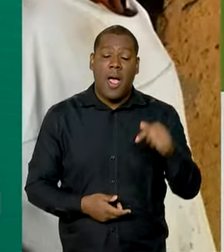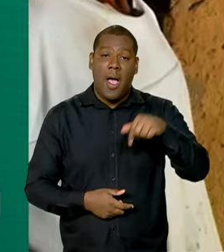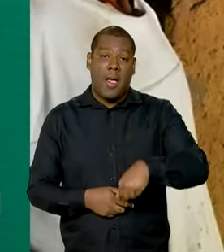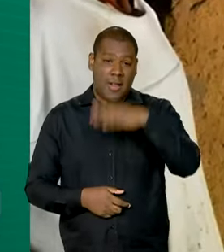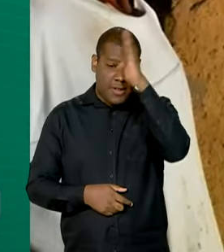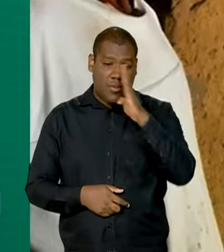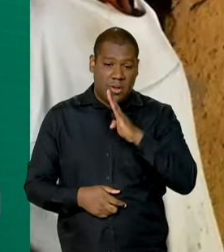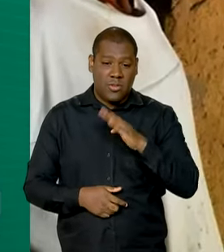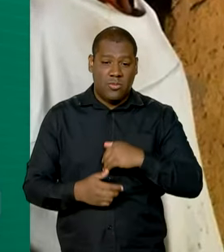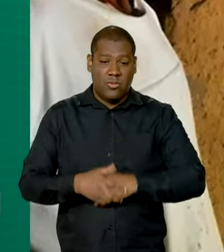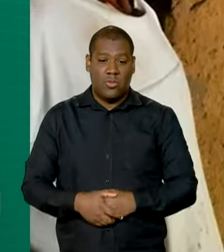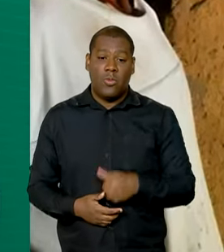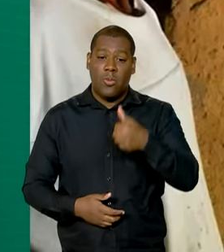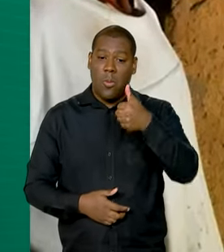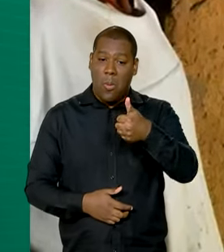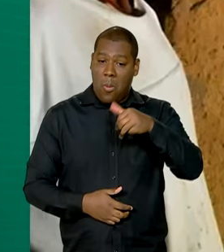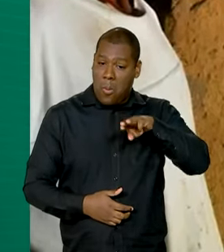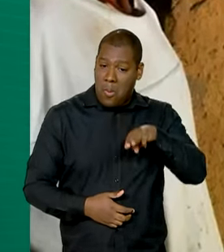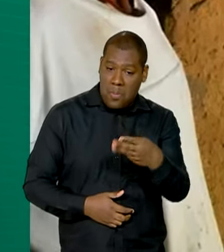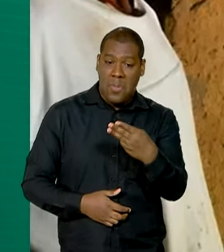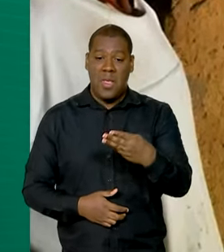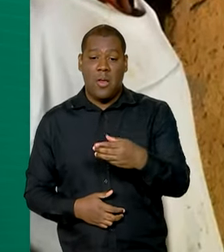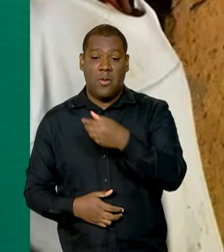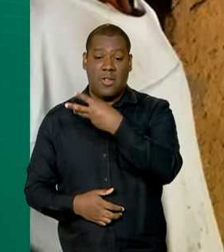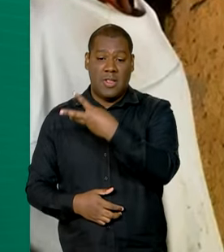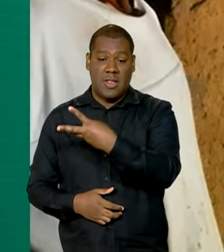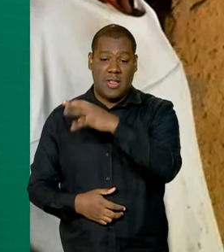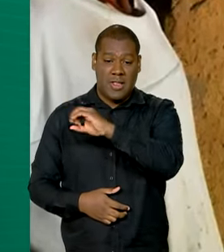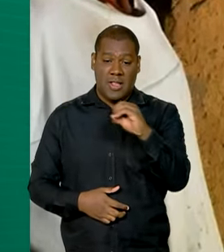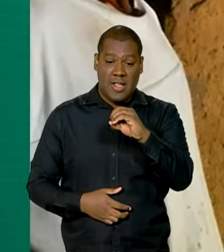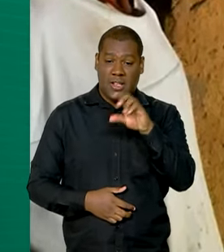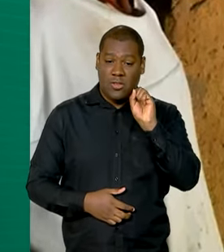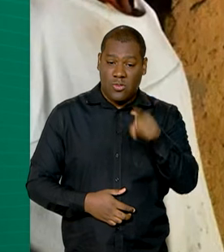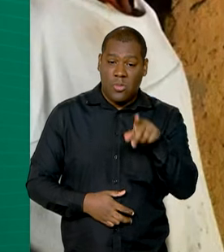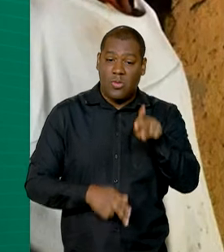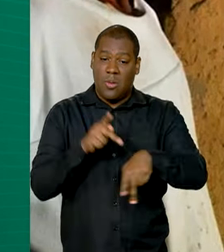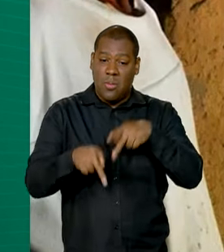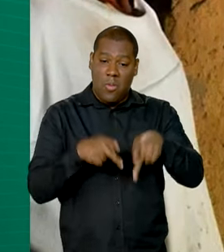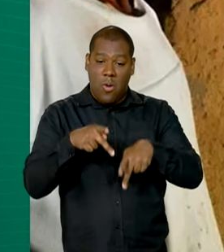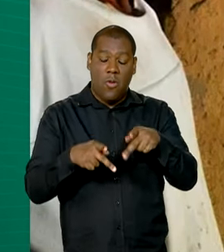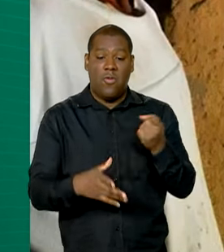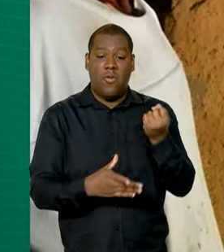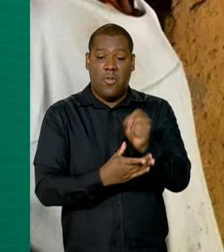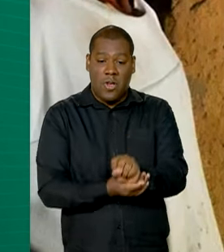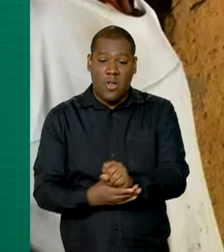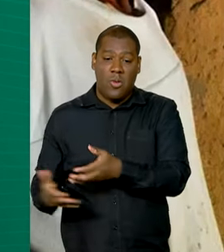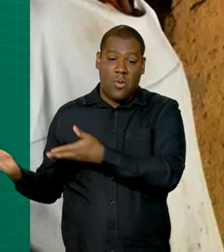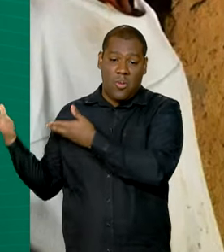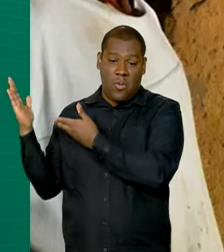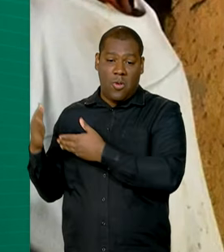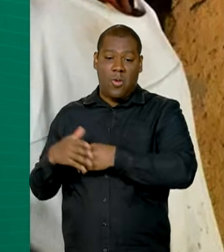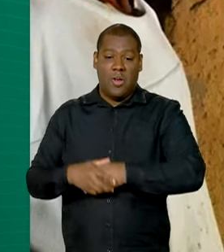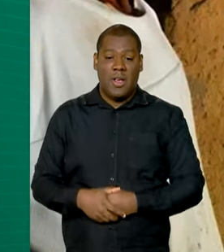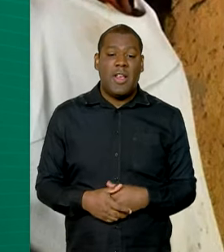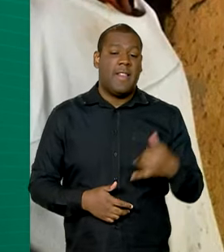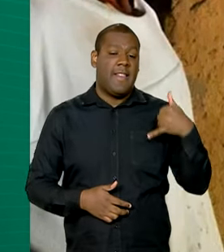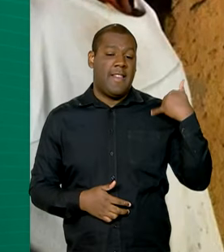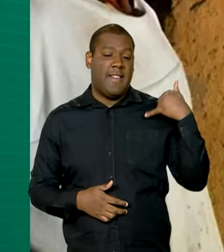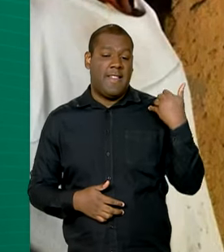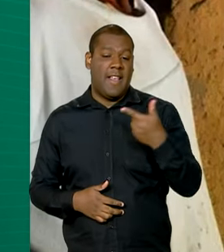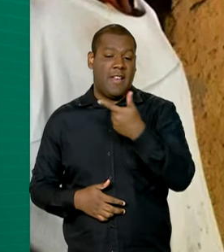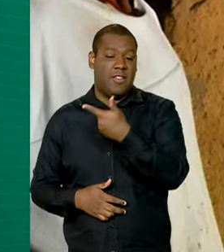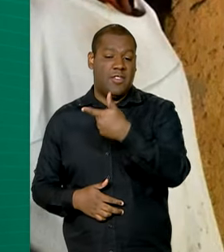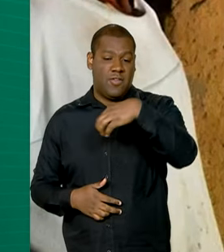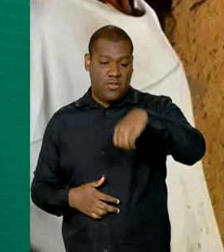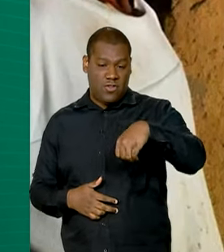país mais de 1 milhão e 300 mil quilombolas. O percentual de quilombolas com até 29 anos em